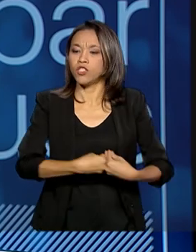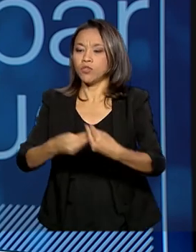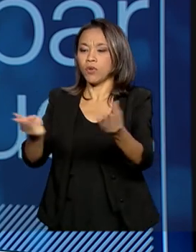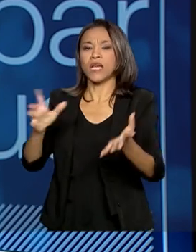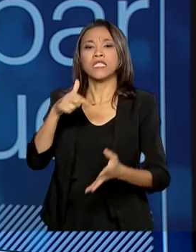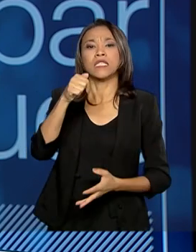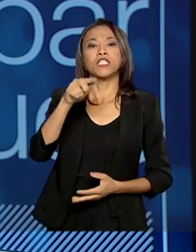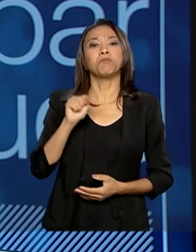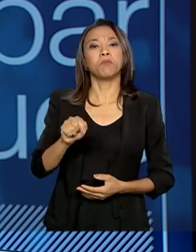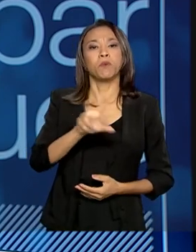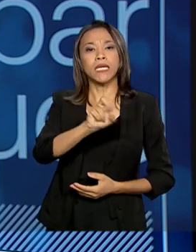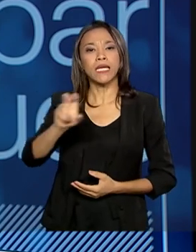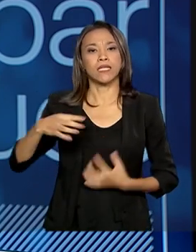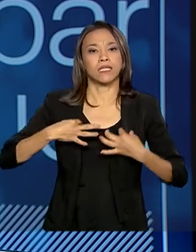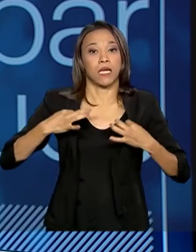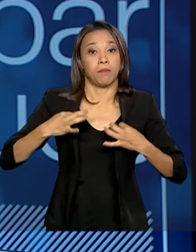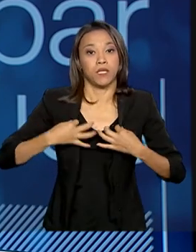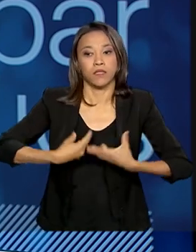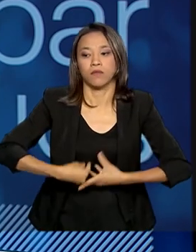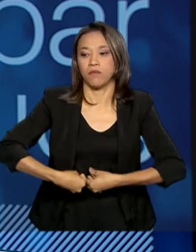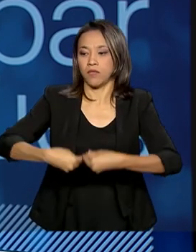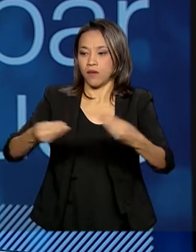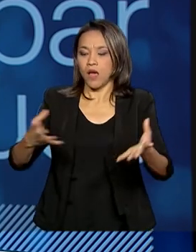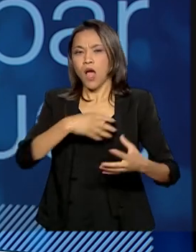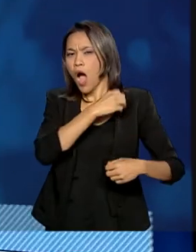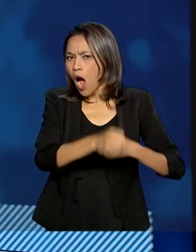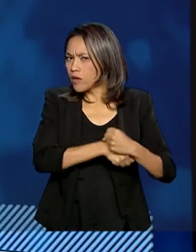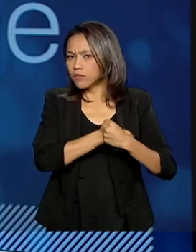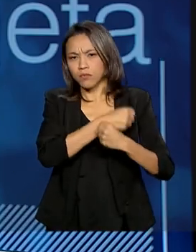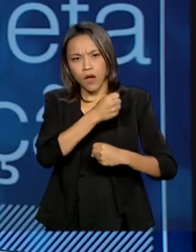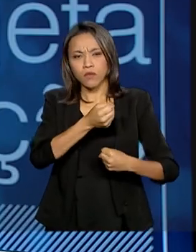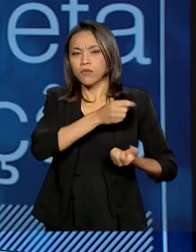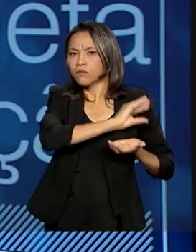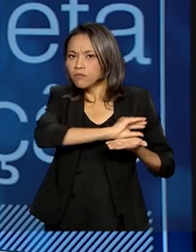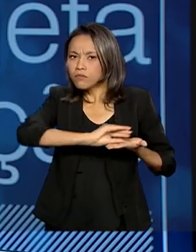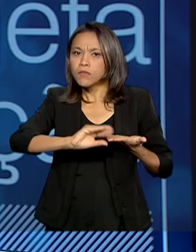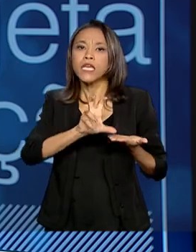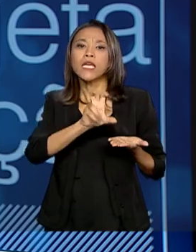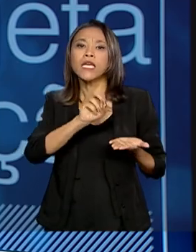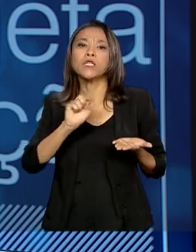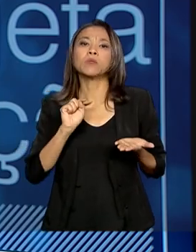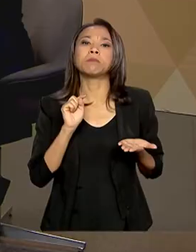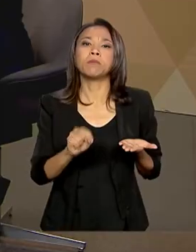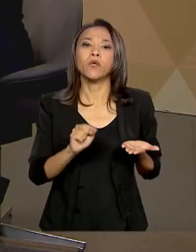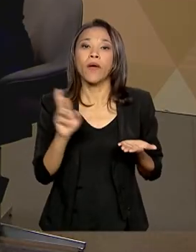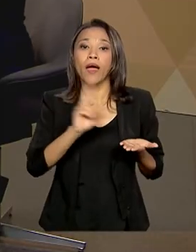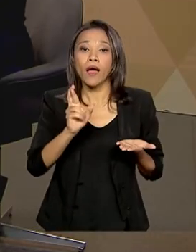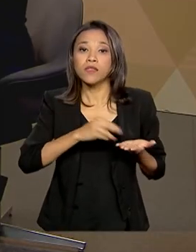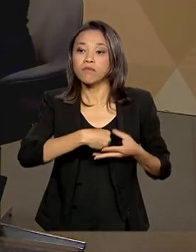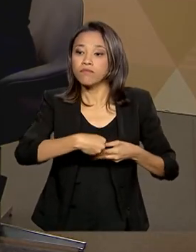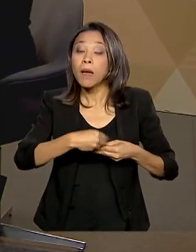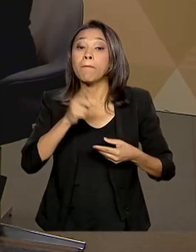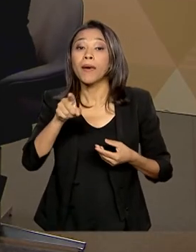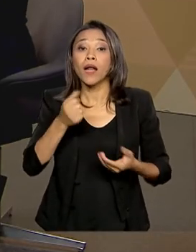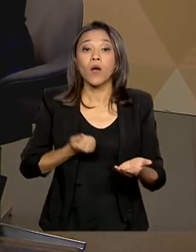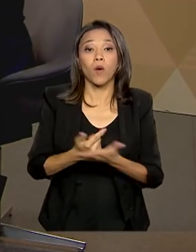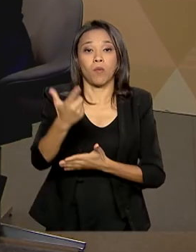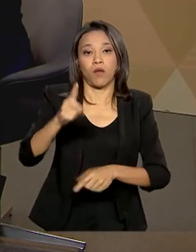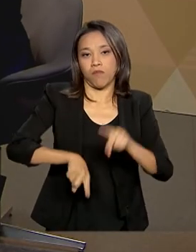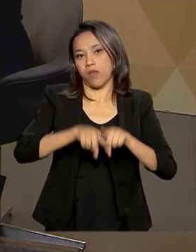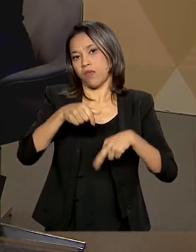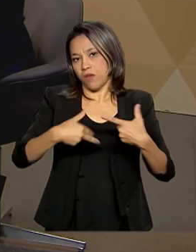camisetas para aquela comunidade, ela vai todo ano dar um aporte de 500 mil reais para comprar o material, em contrapartida